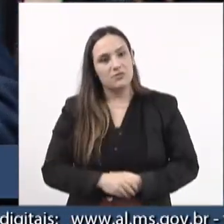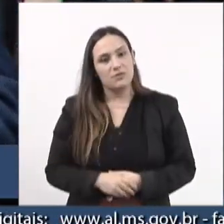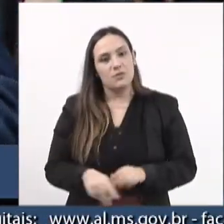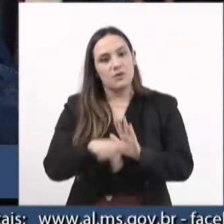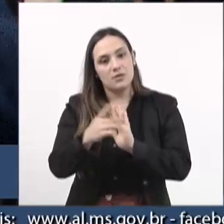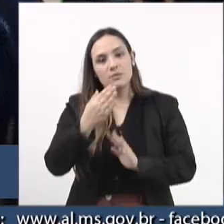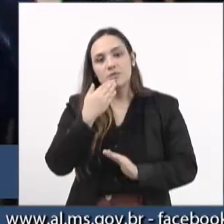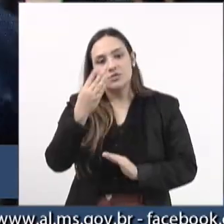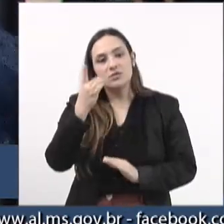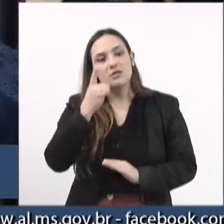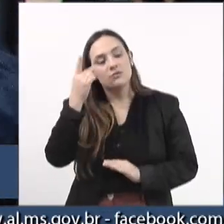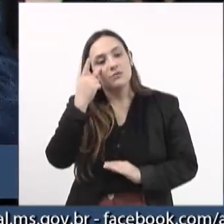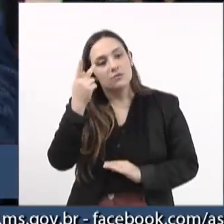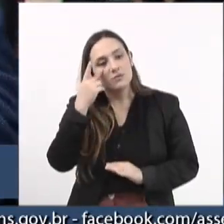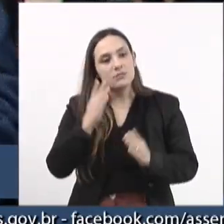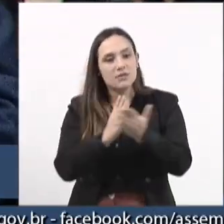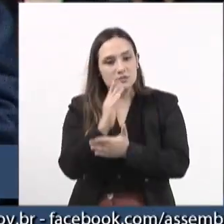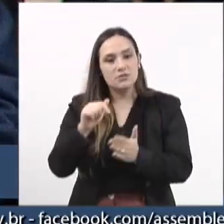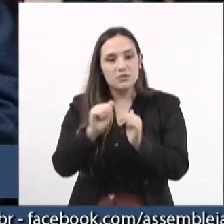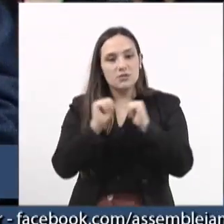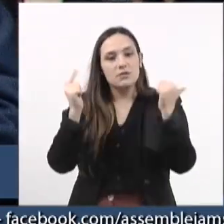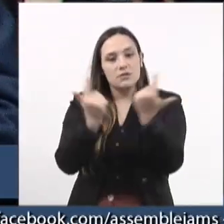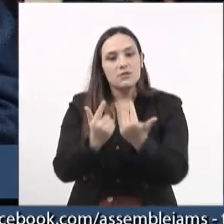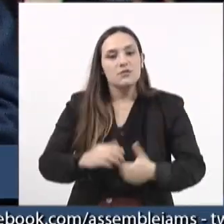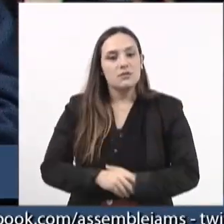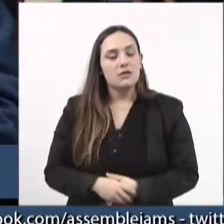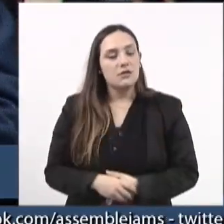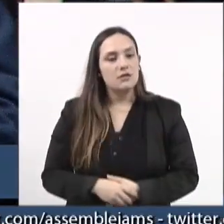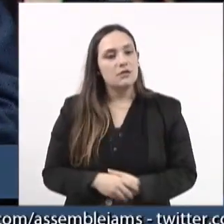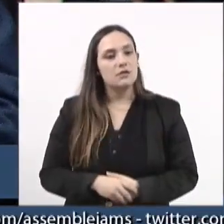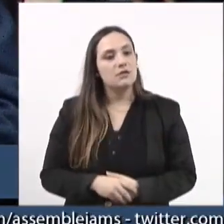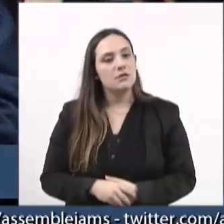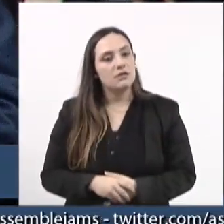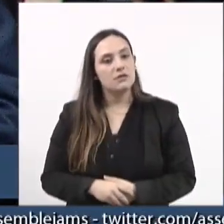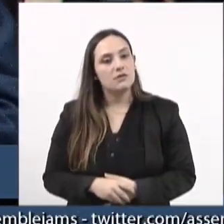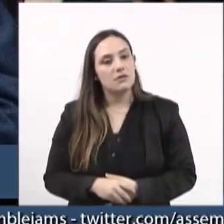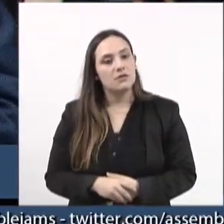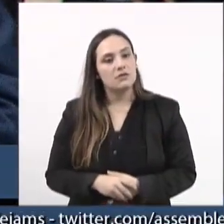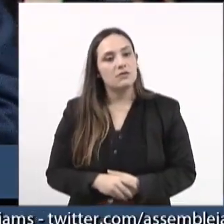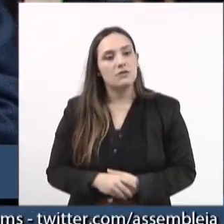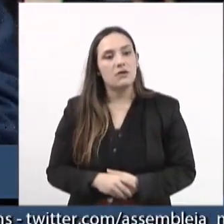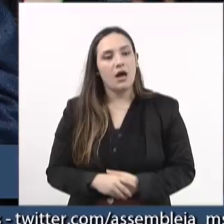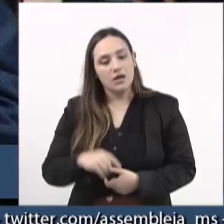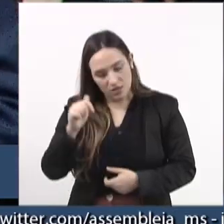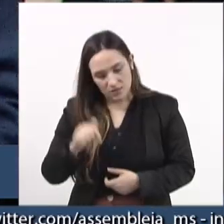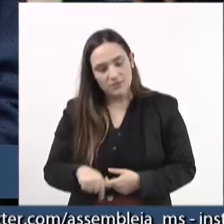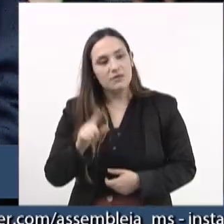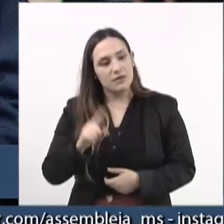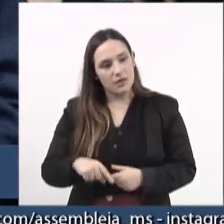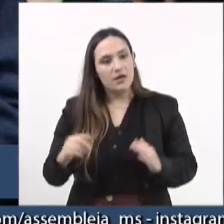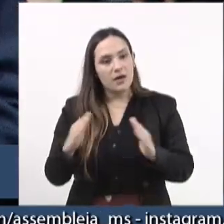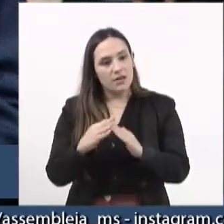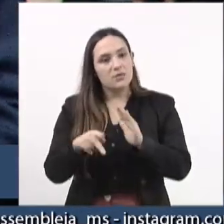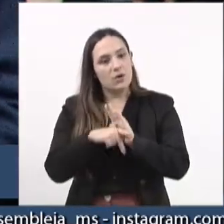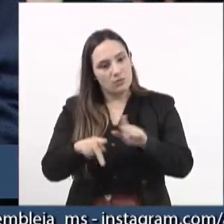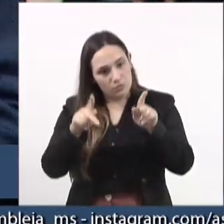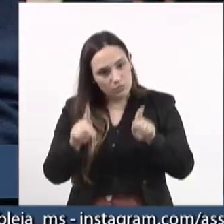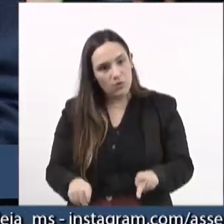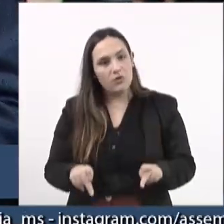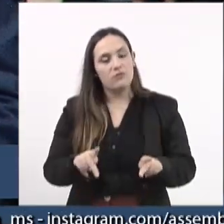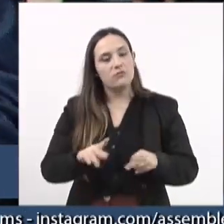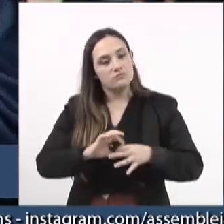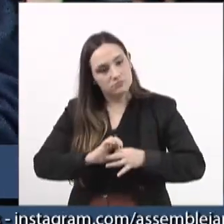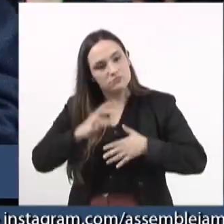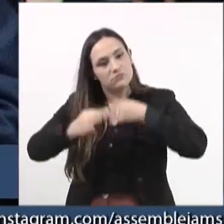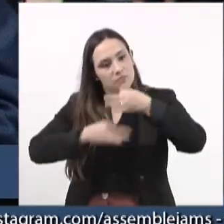deputado Pedro Kemp, aprovada por essa casa, de que aqui é a Casa da Democracia, onde a gente encaminha